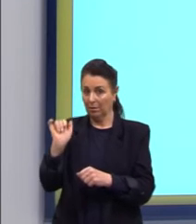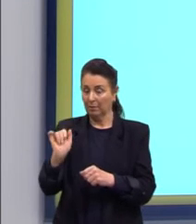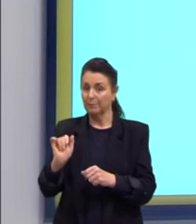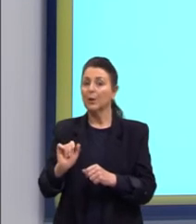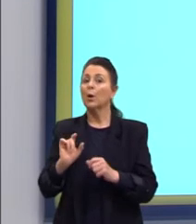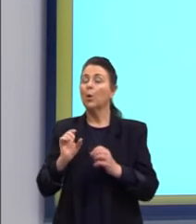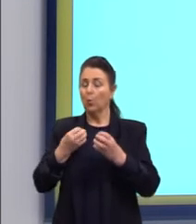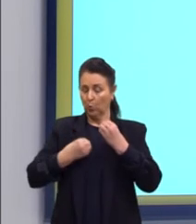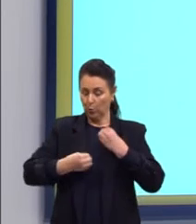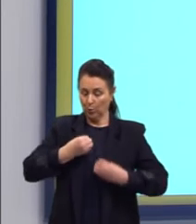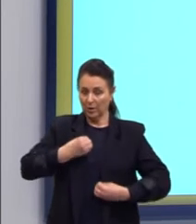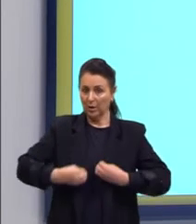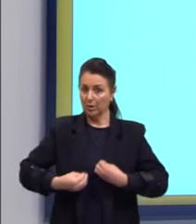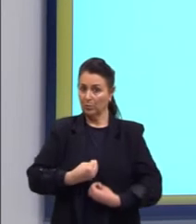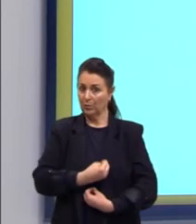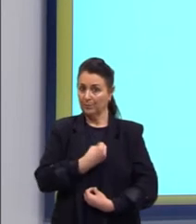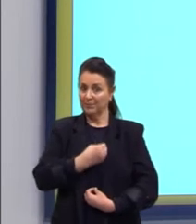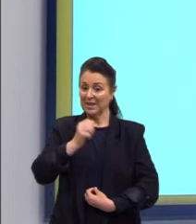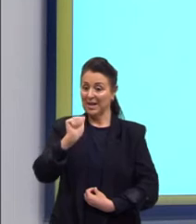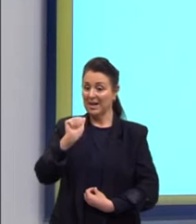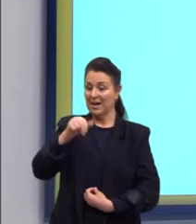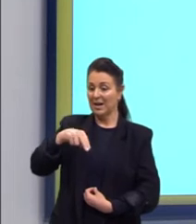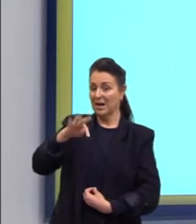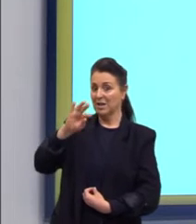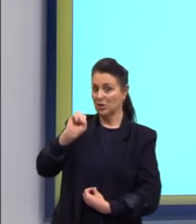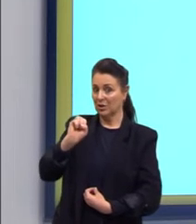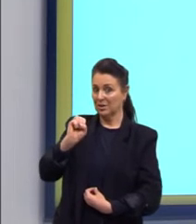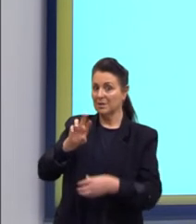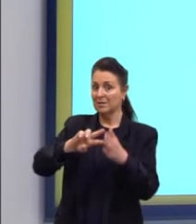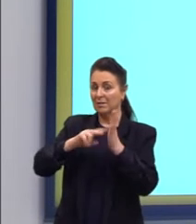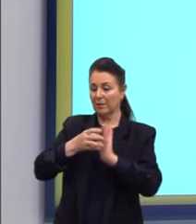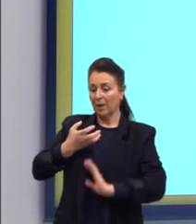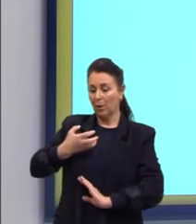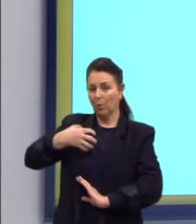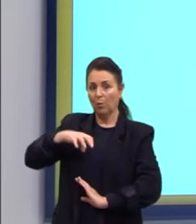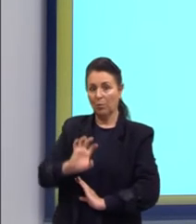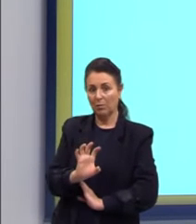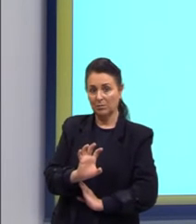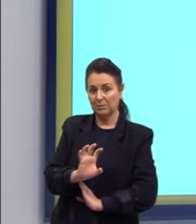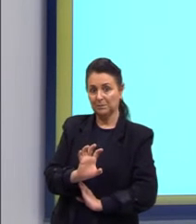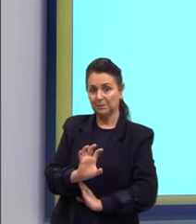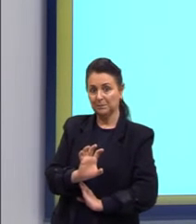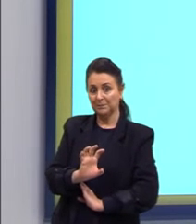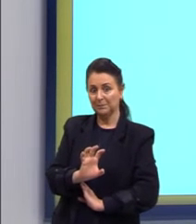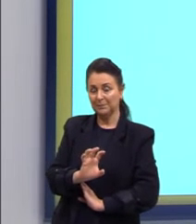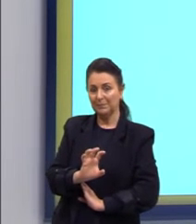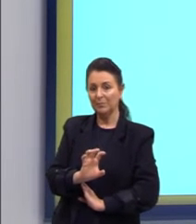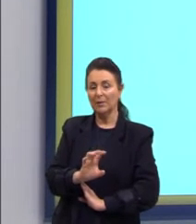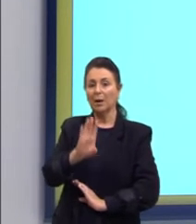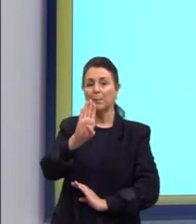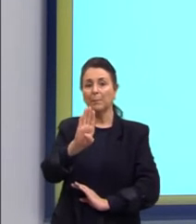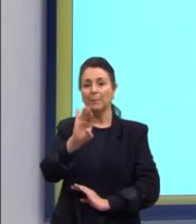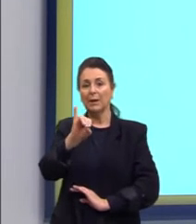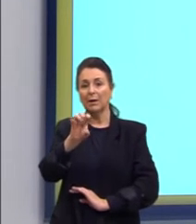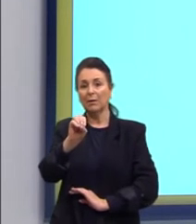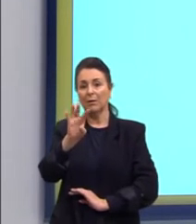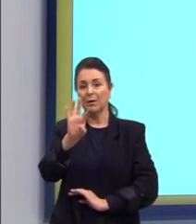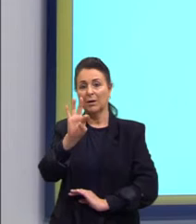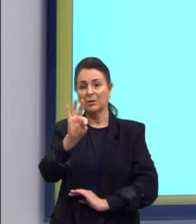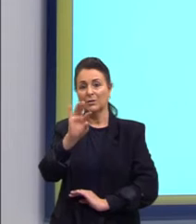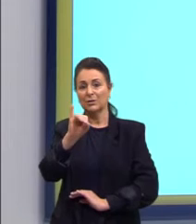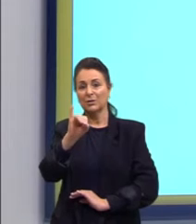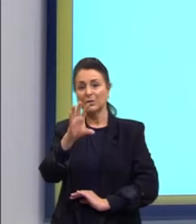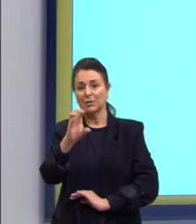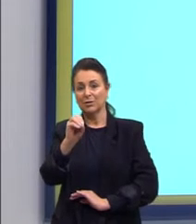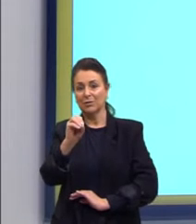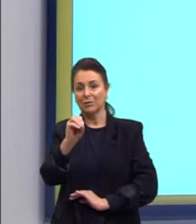é, ó, anti. Anti é contra, né? Está remetido a contra. E biótico, ó, sempre quando